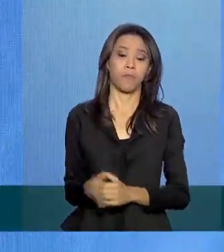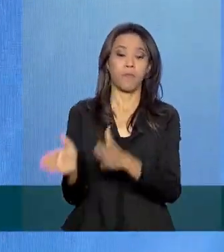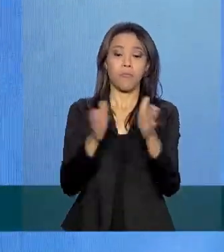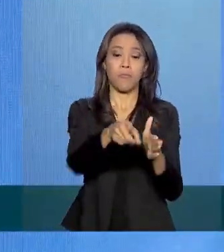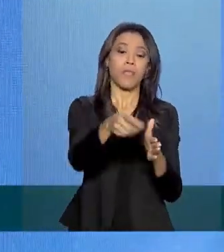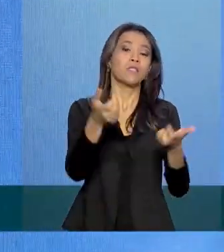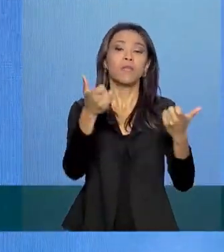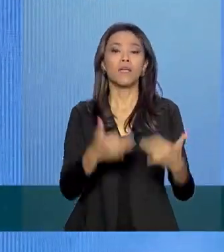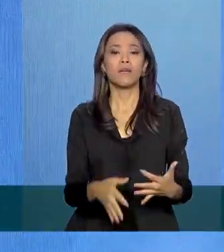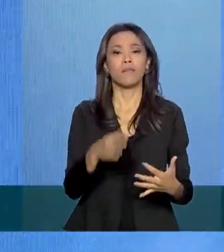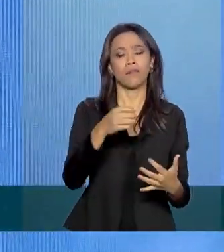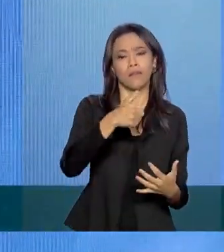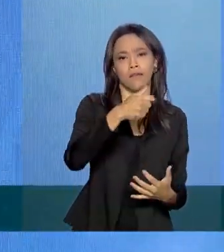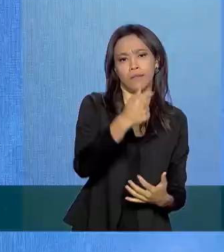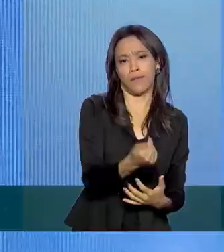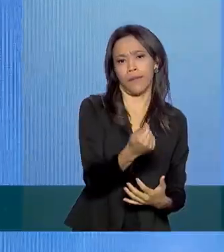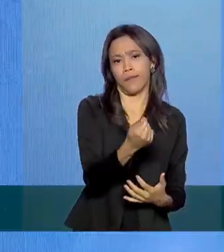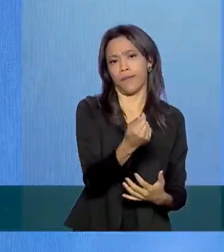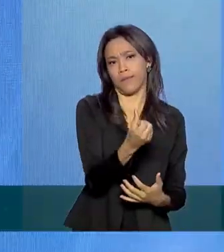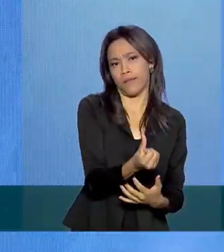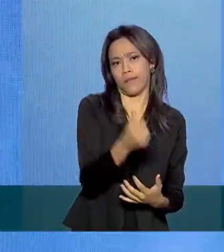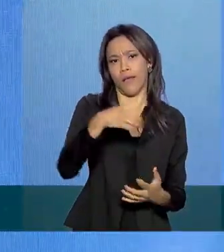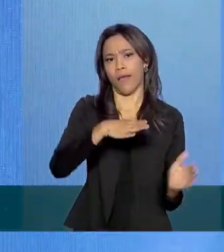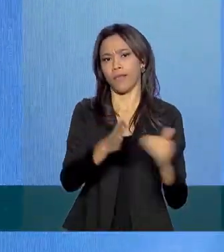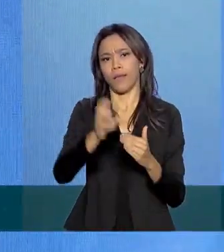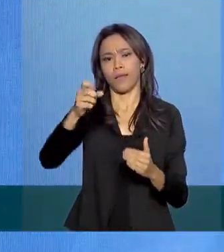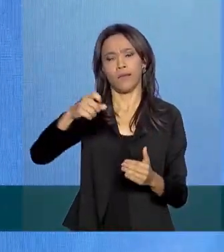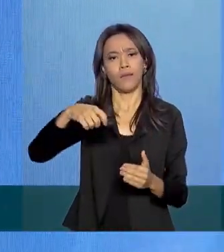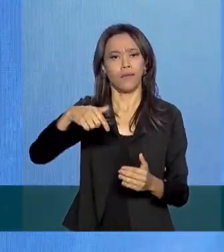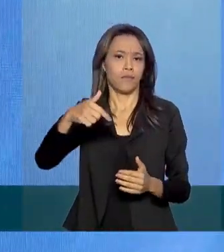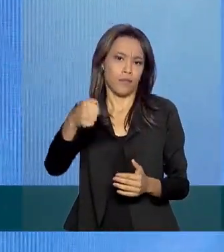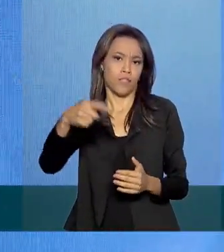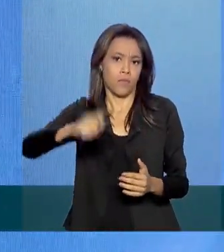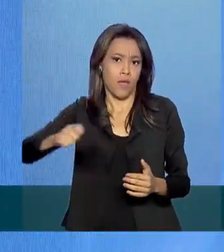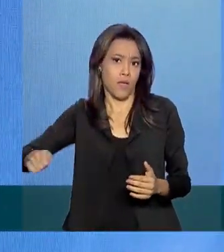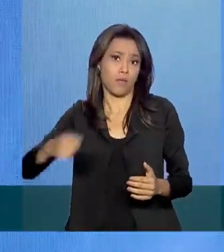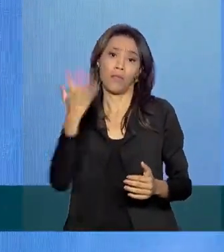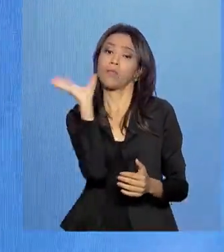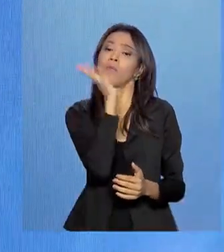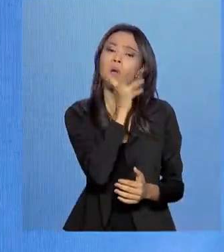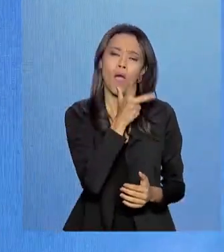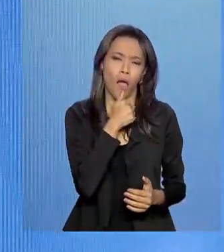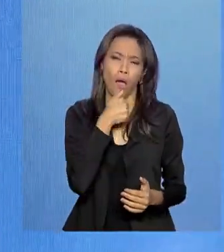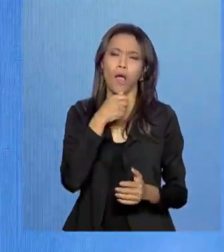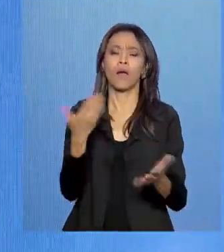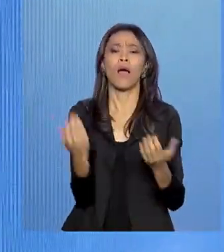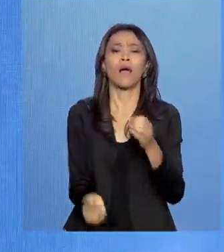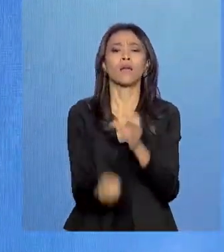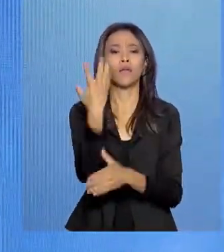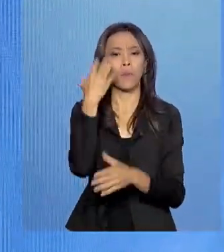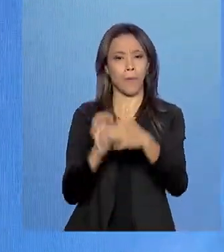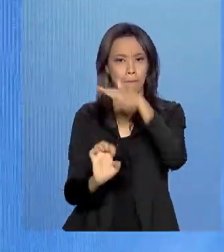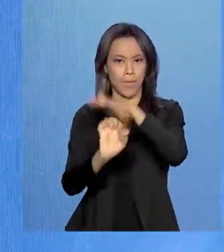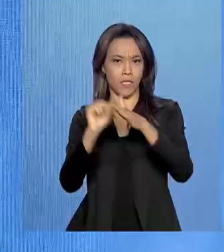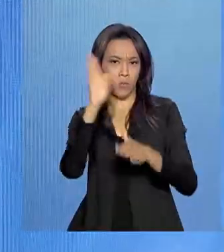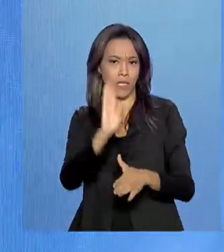para abrir uma empresa no Brasil, tinha que visitar cinco, seis. Você tinha que pegar o alvará, licença,